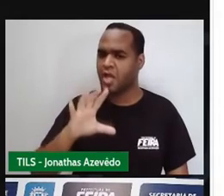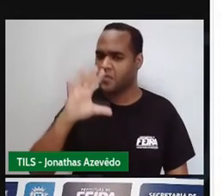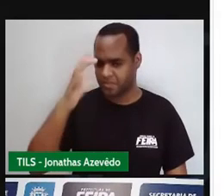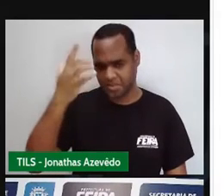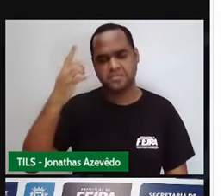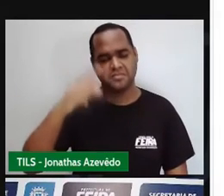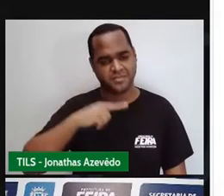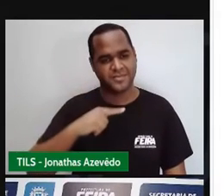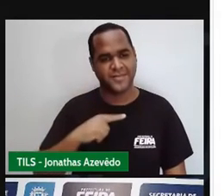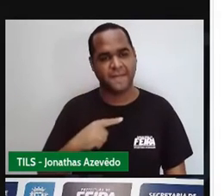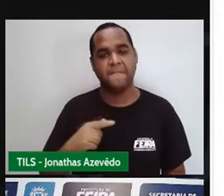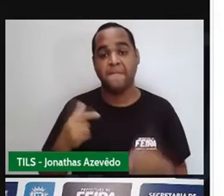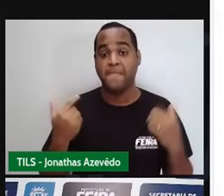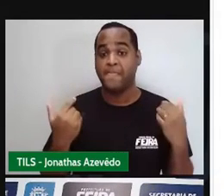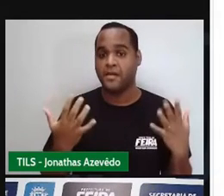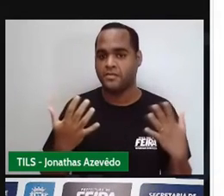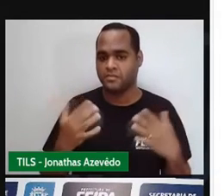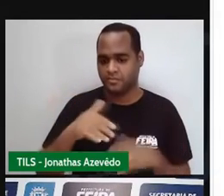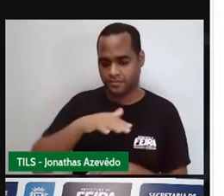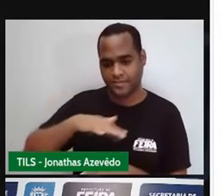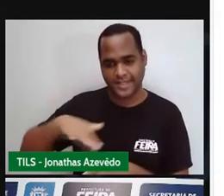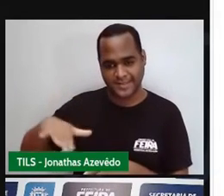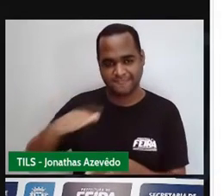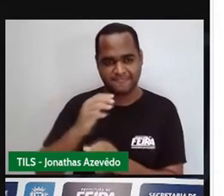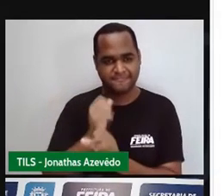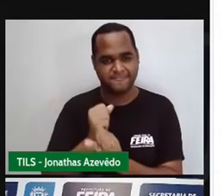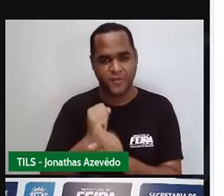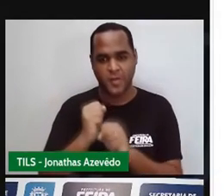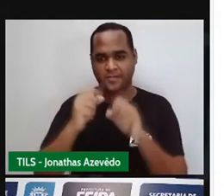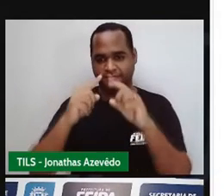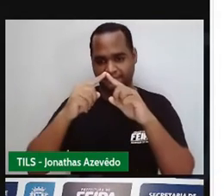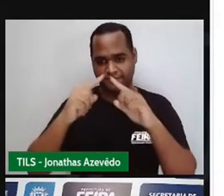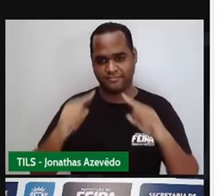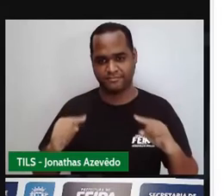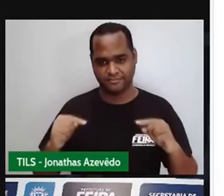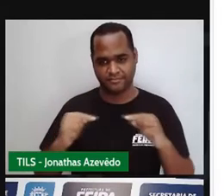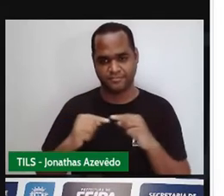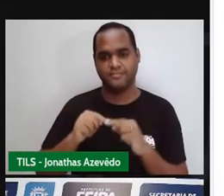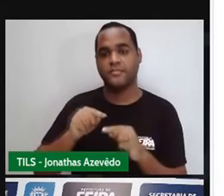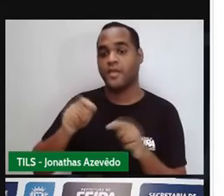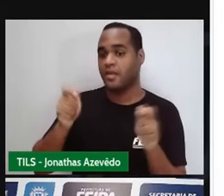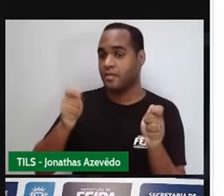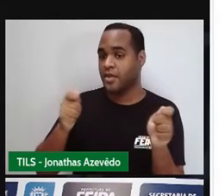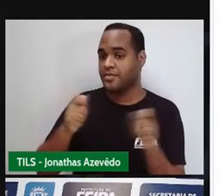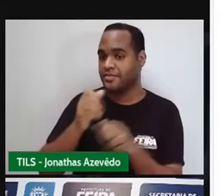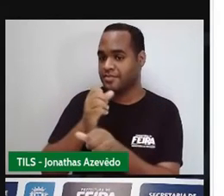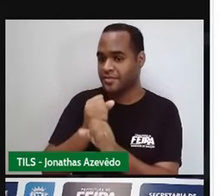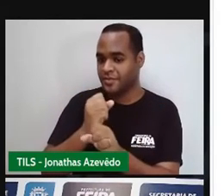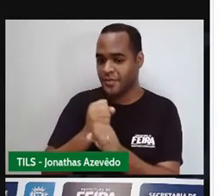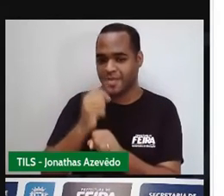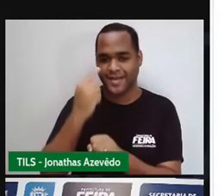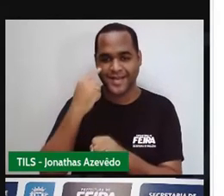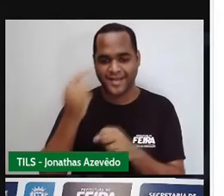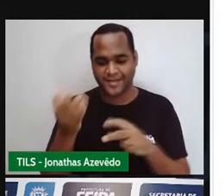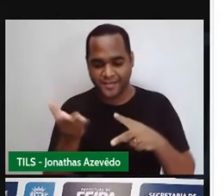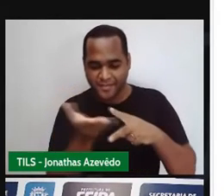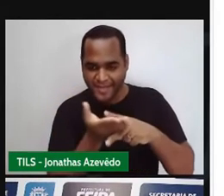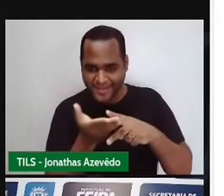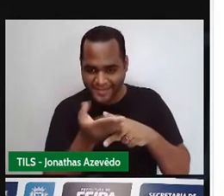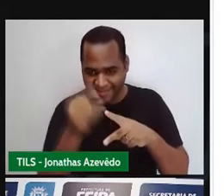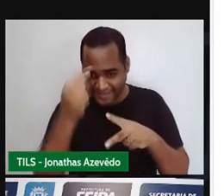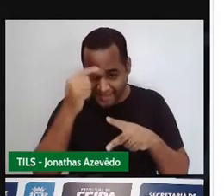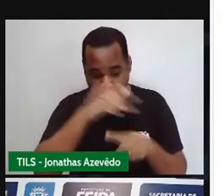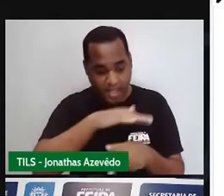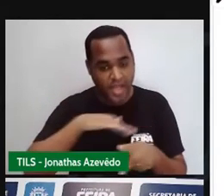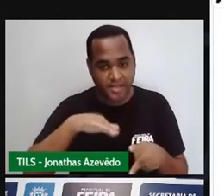né? A área de um triângulo acaba sendo metade da área de um retângulo. Mas